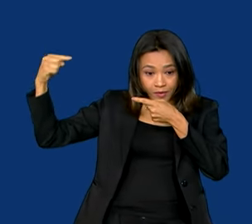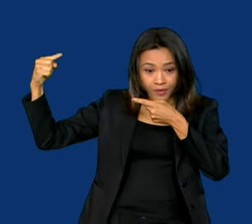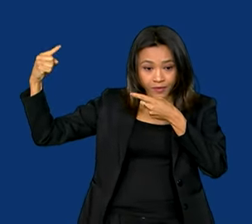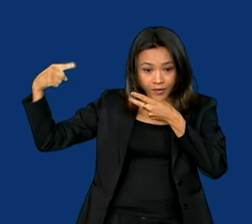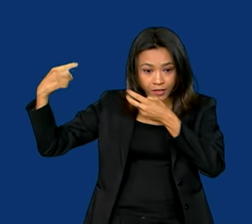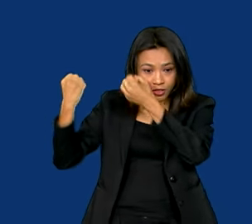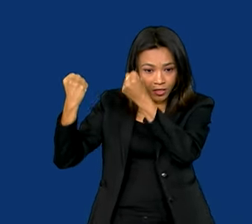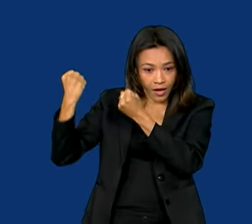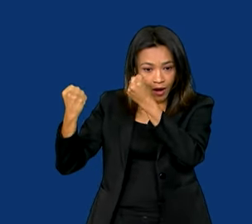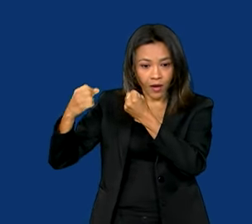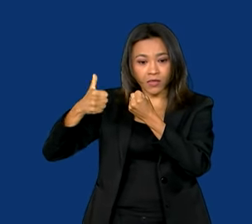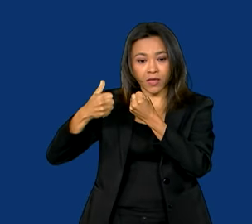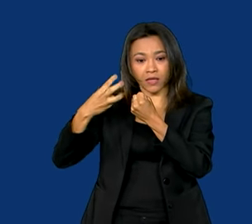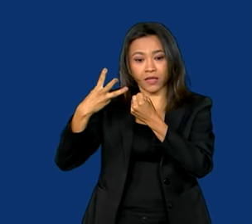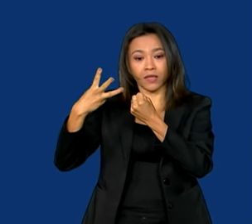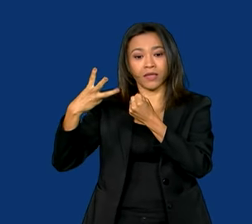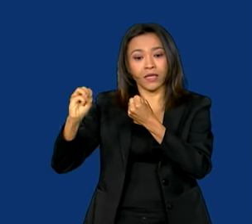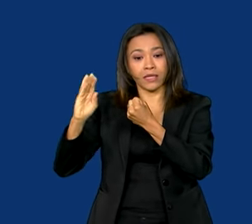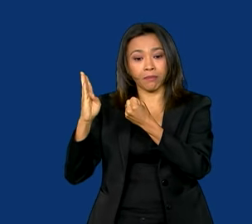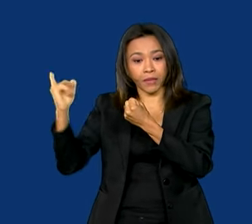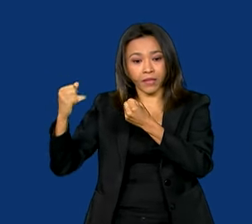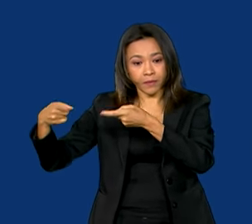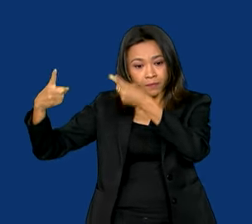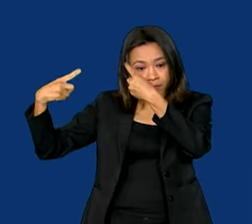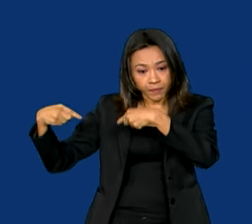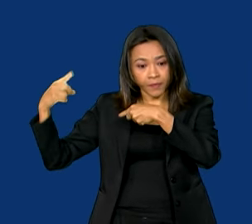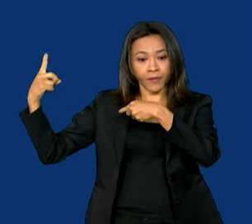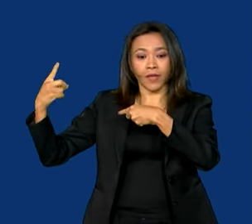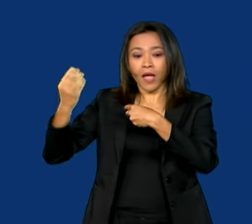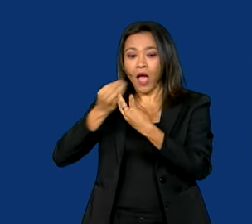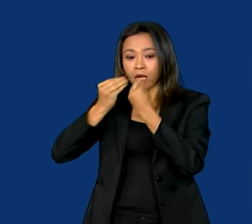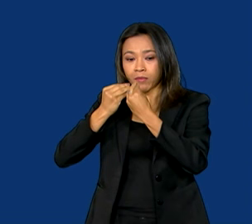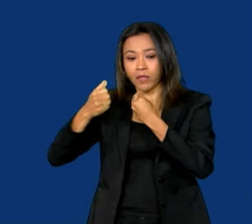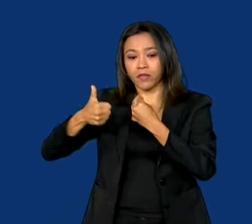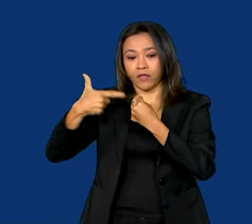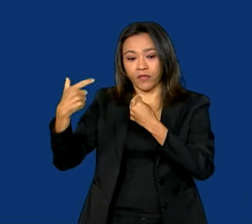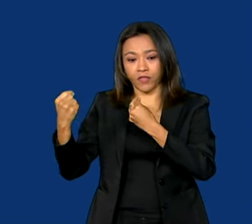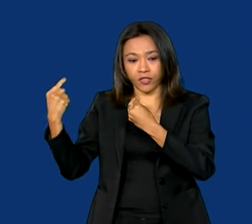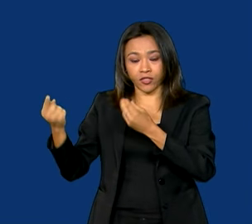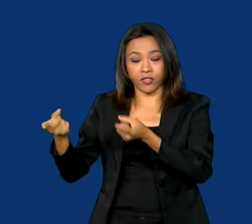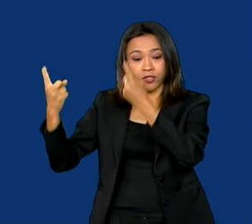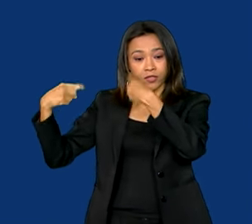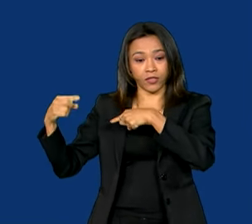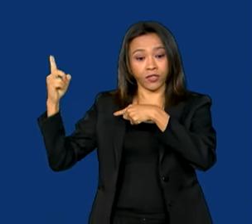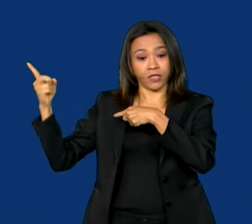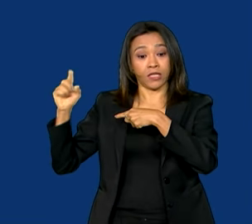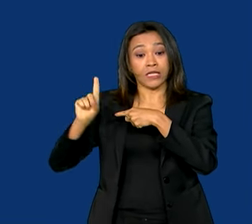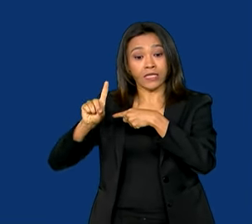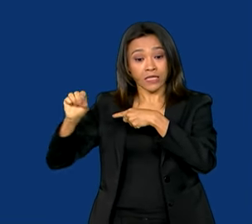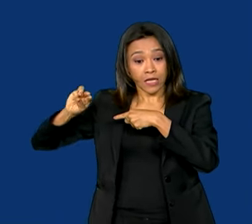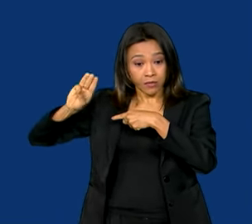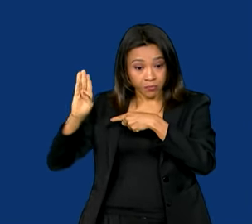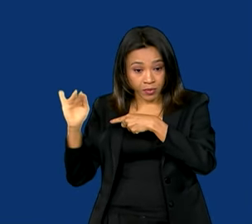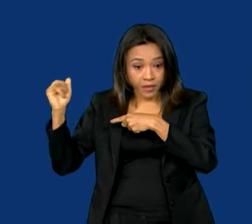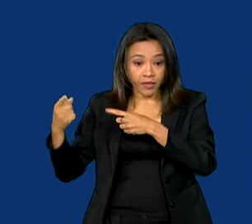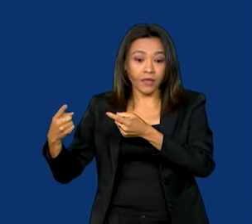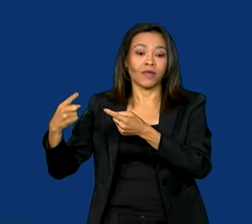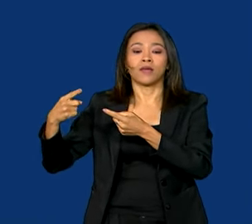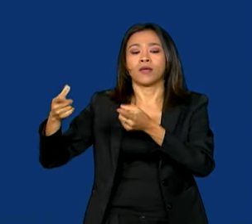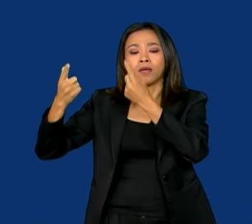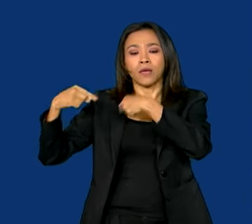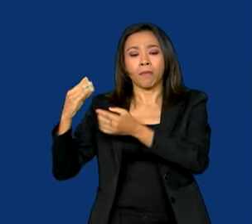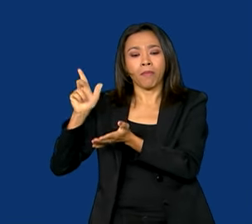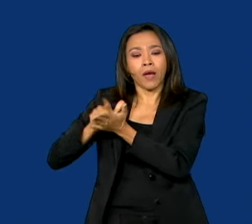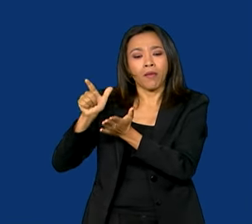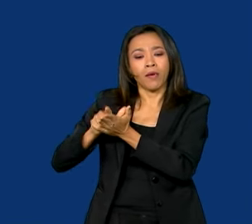automotivo R 130 bilhões, alimento R 120 bilhões, aço R 100 bilhões, papel e celulose